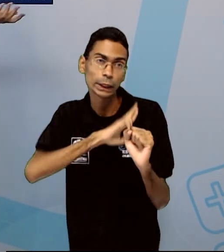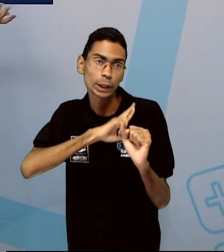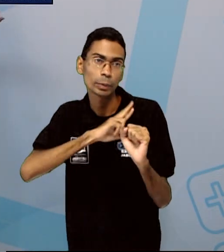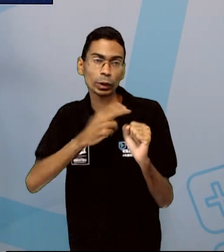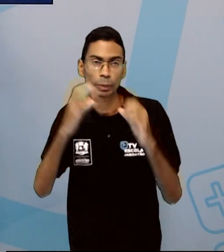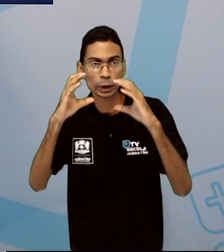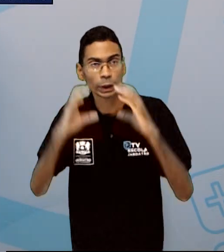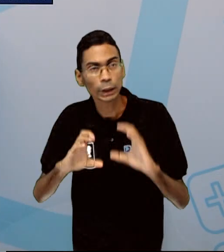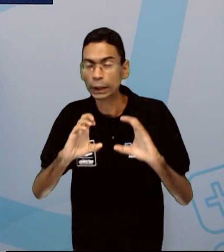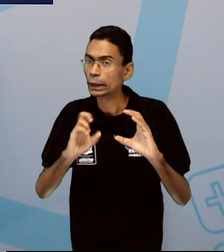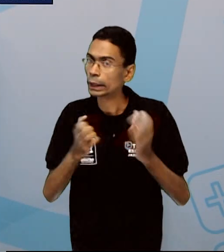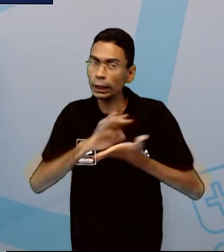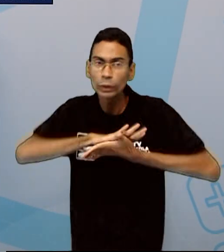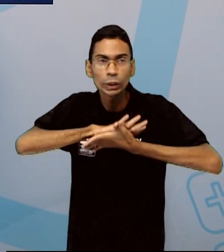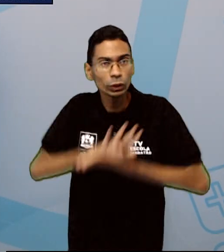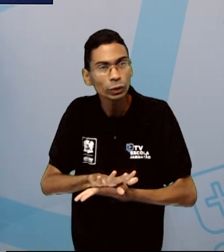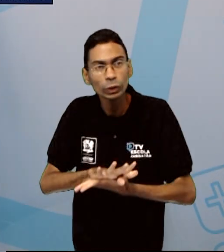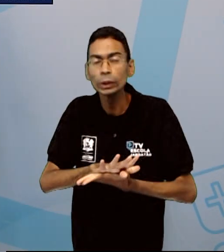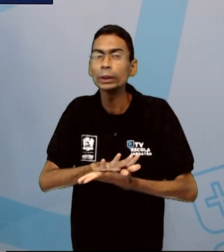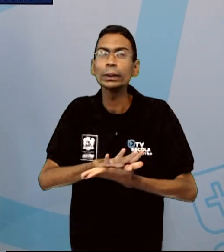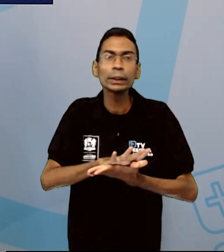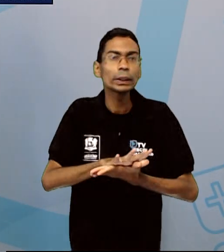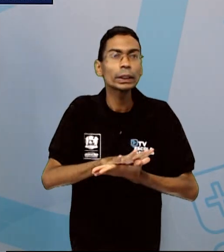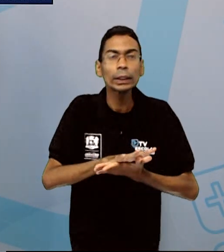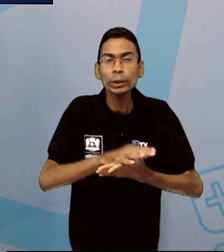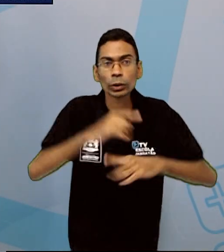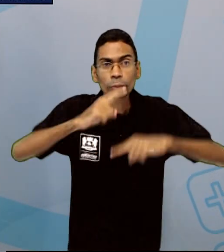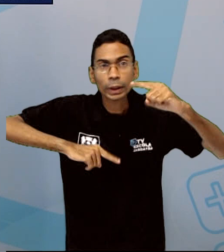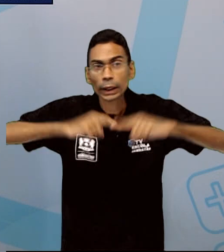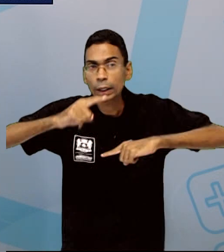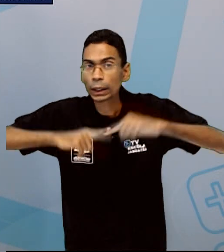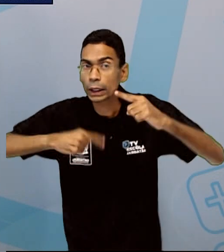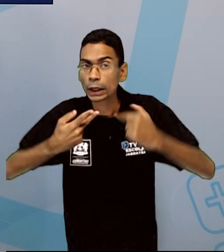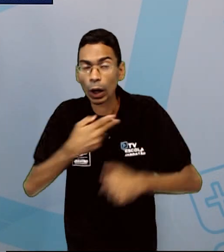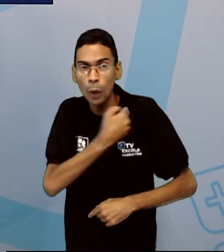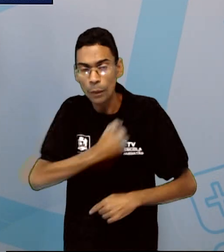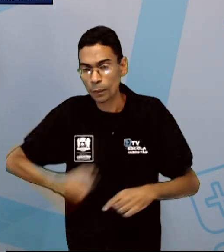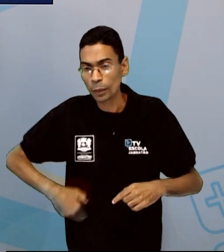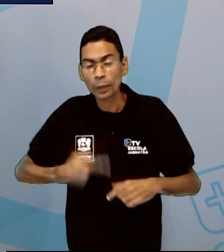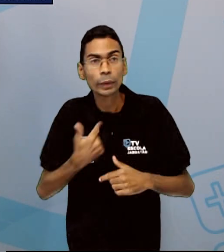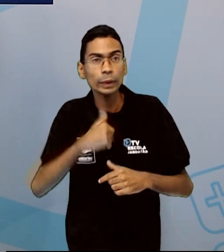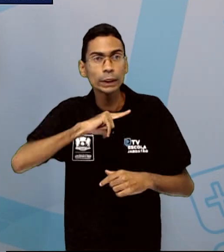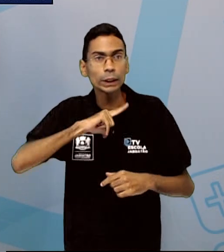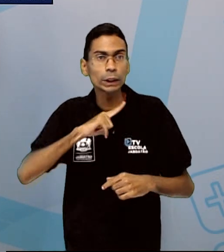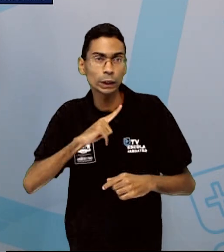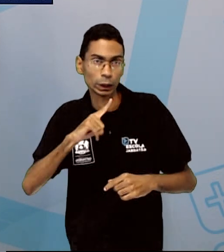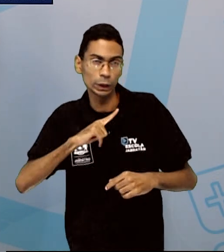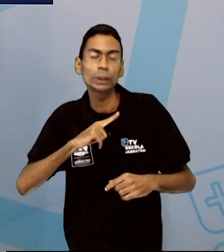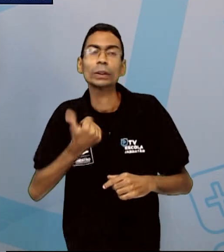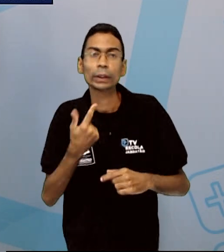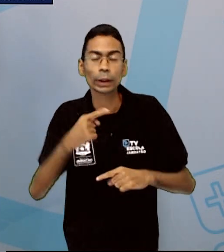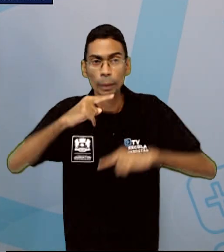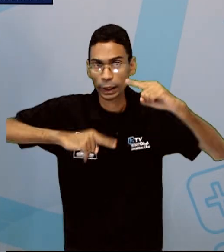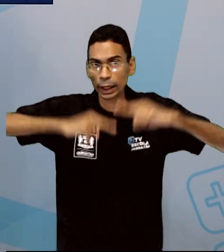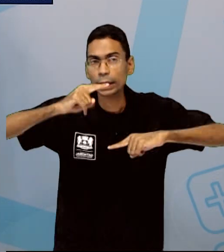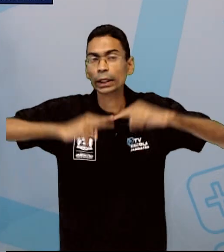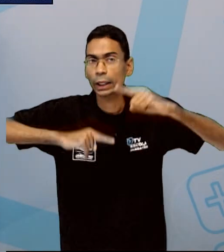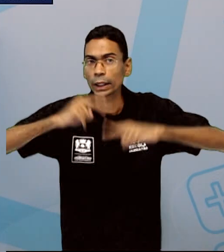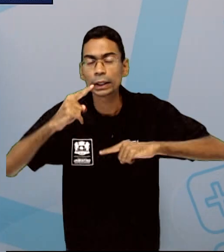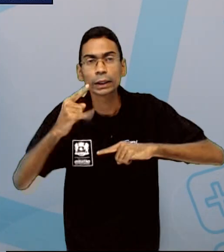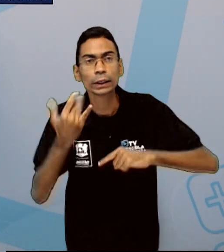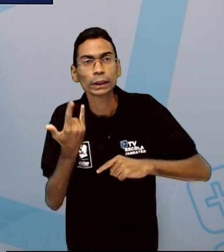destruir o patrimônio público. O patrimônio público consiste em bens e direitos que são de valor